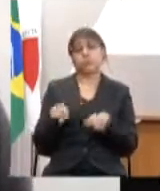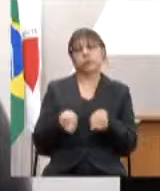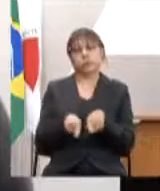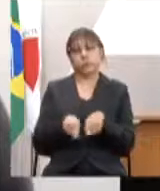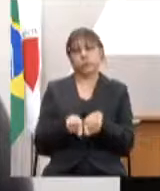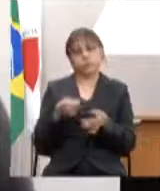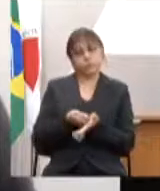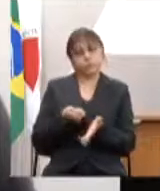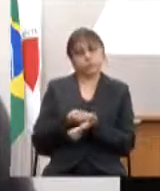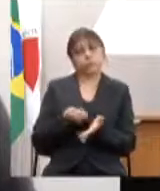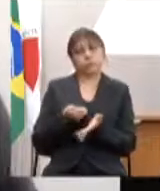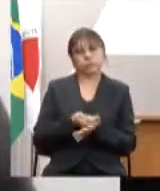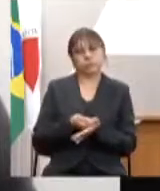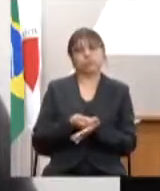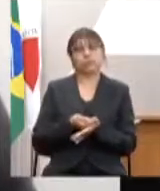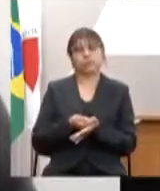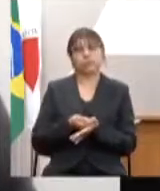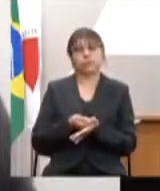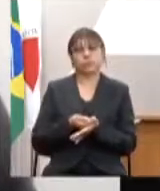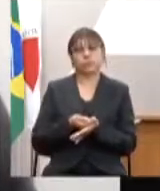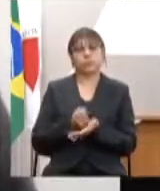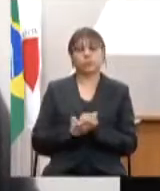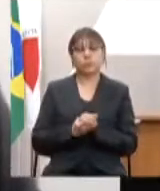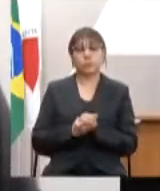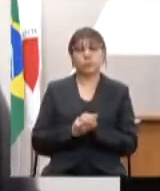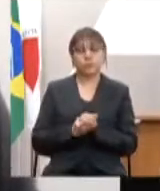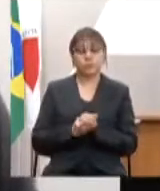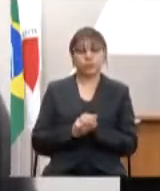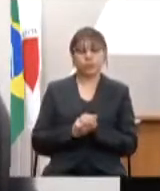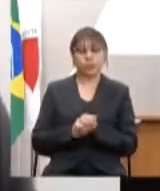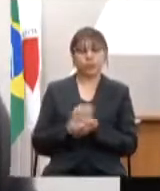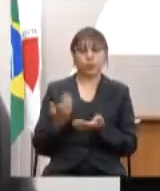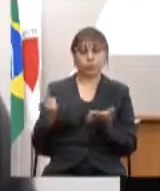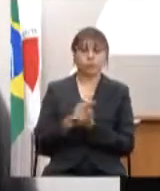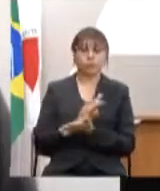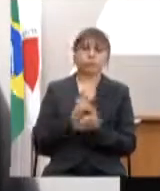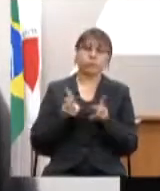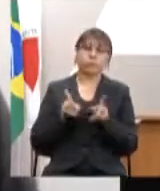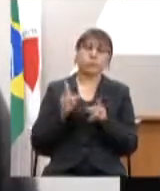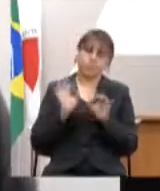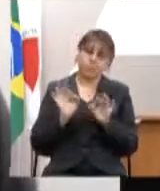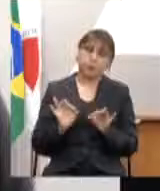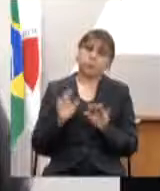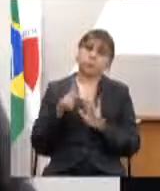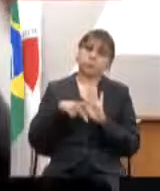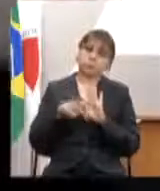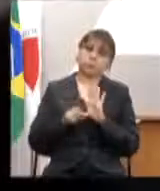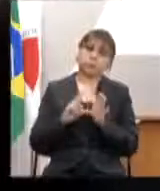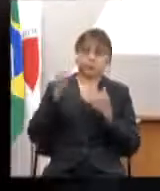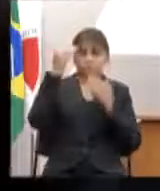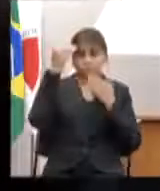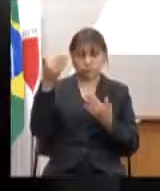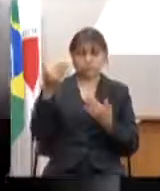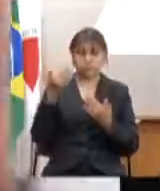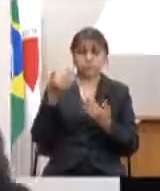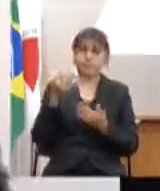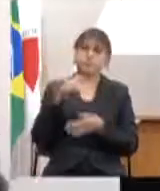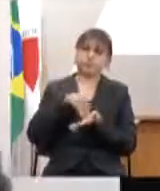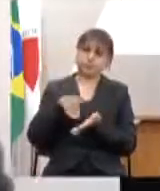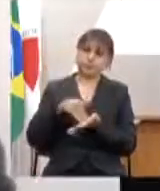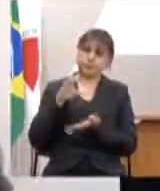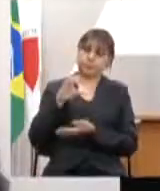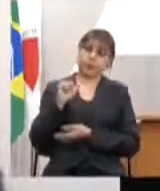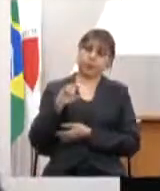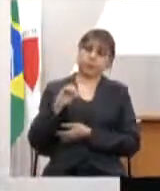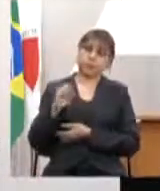cobrando aí a efetivação das vendas no mais um grande abraço agradecer ao secretário Carlos